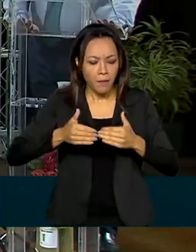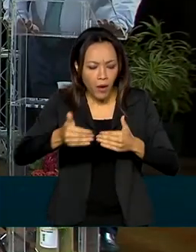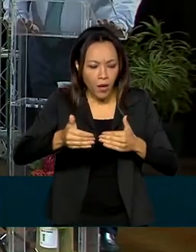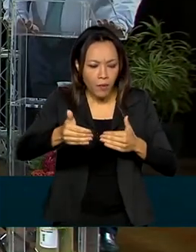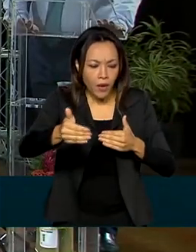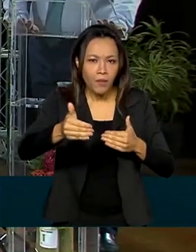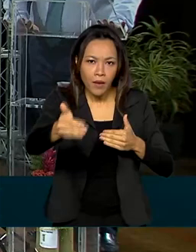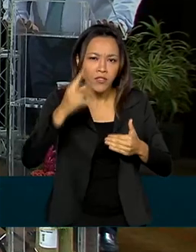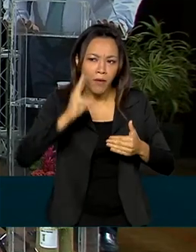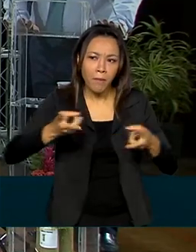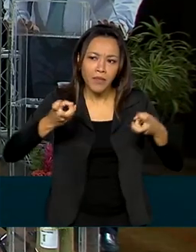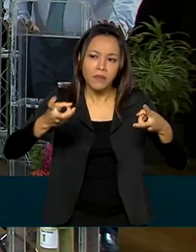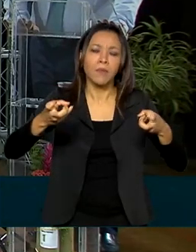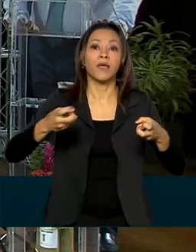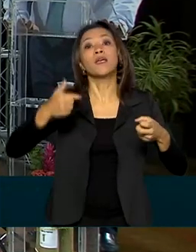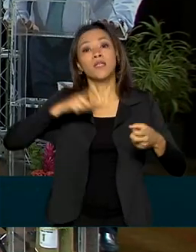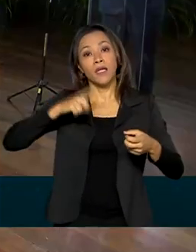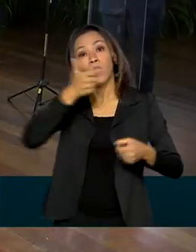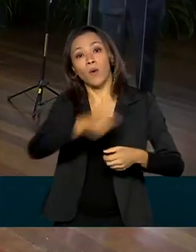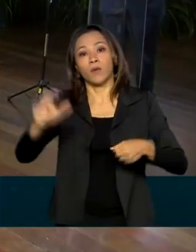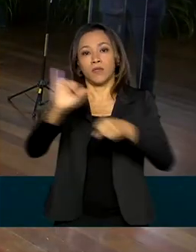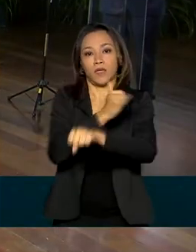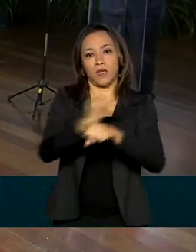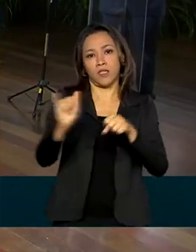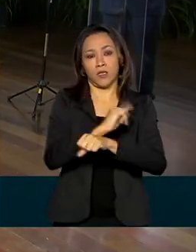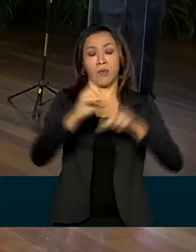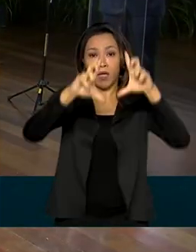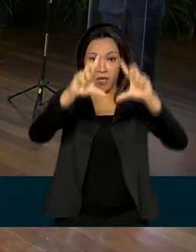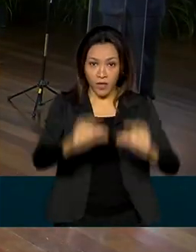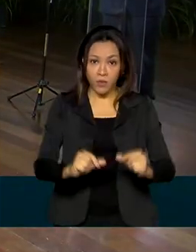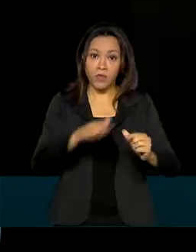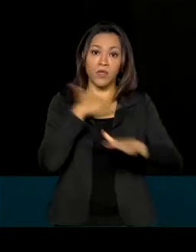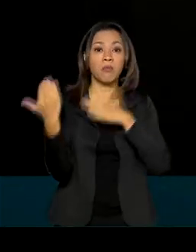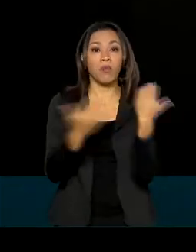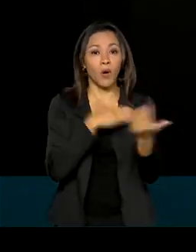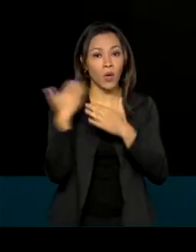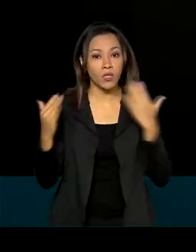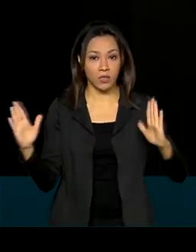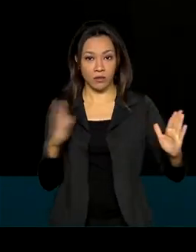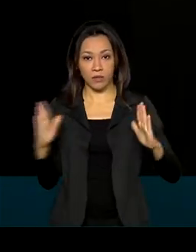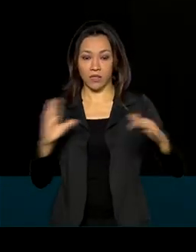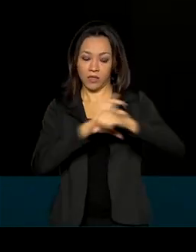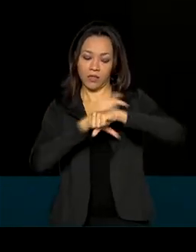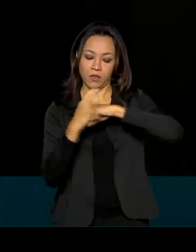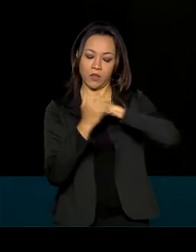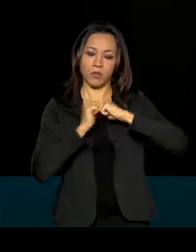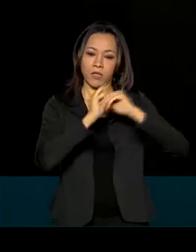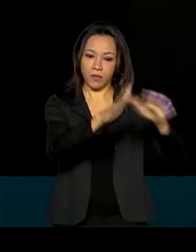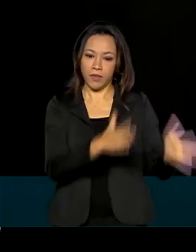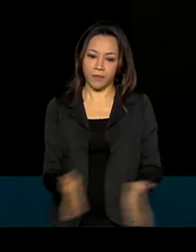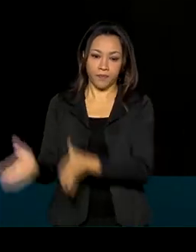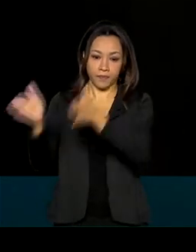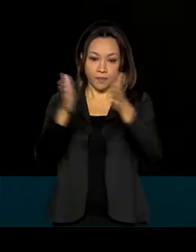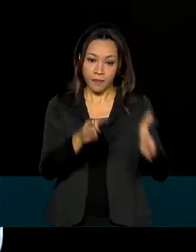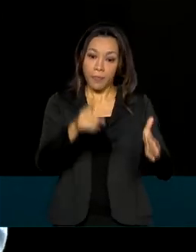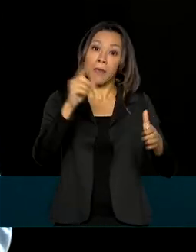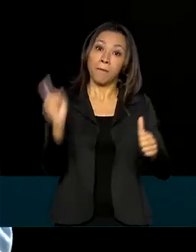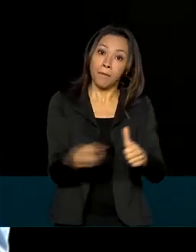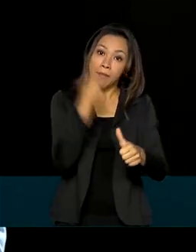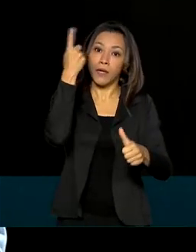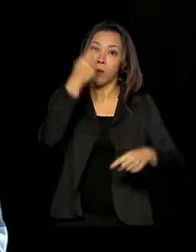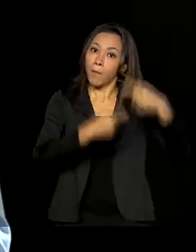medidas que podem ser adotadas para reduzir o número de mortes na pandemia. Primeiro com políticas de distanciamento social